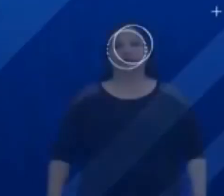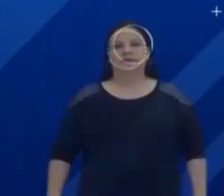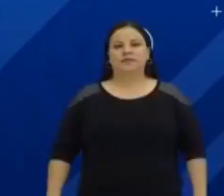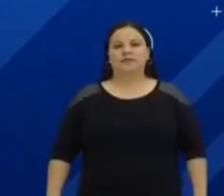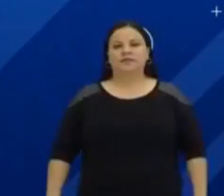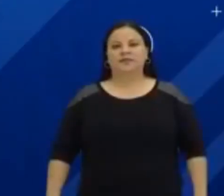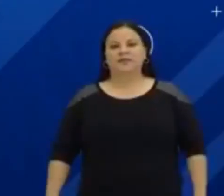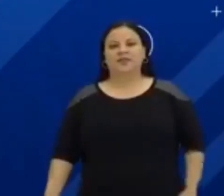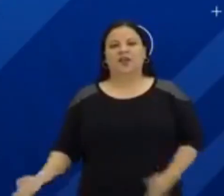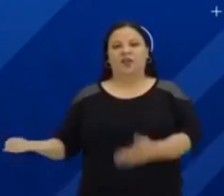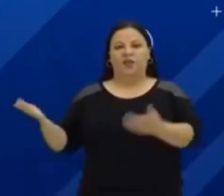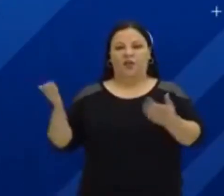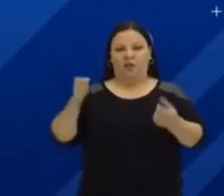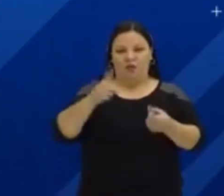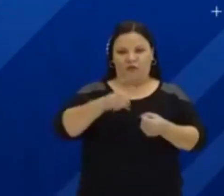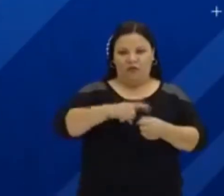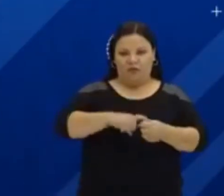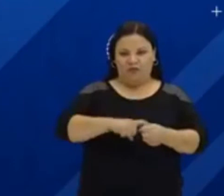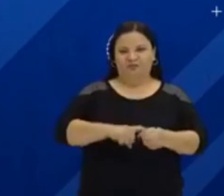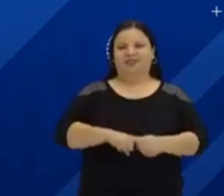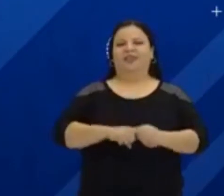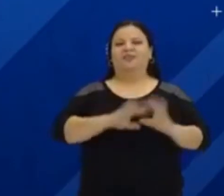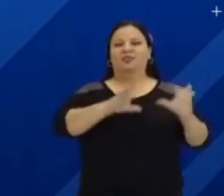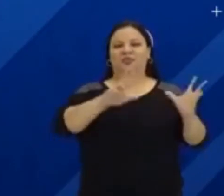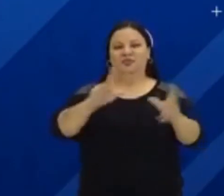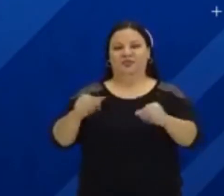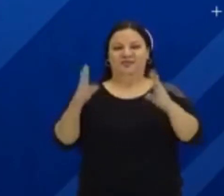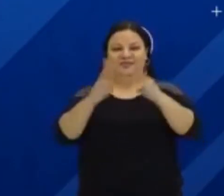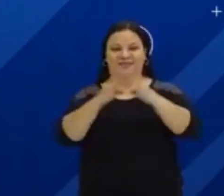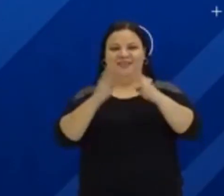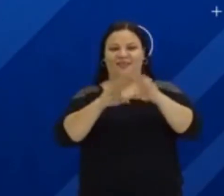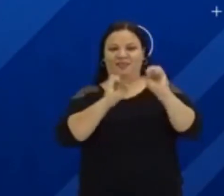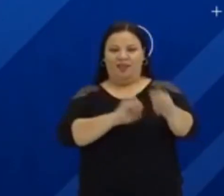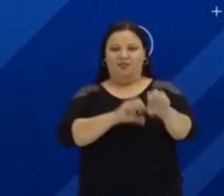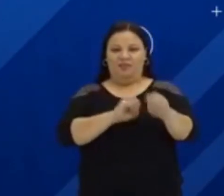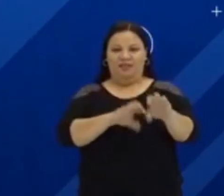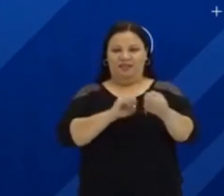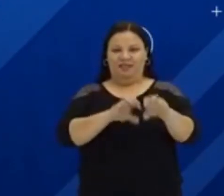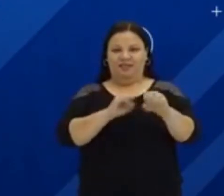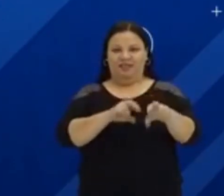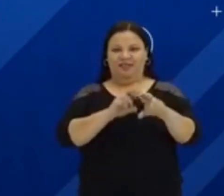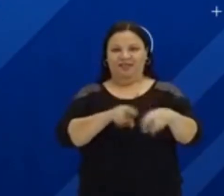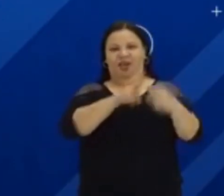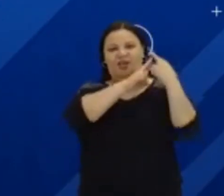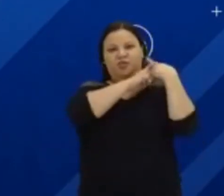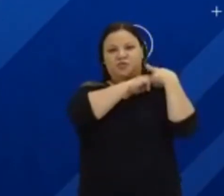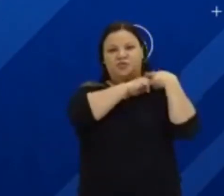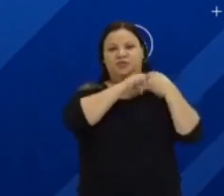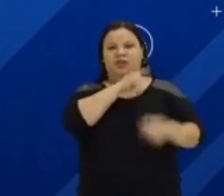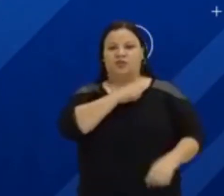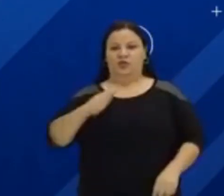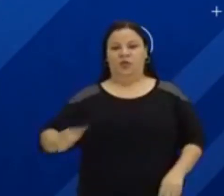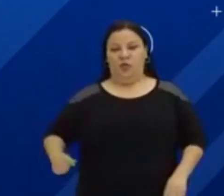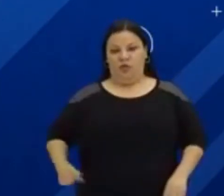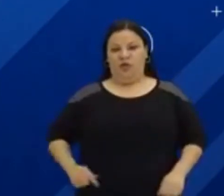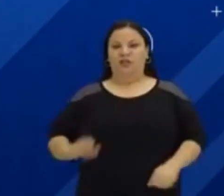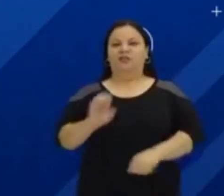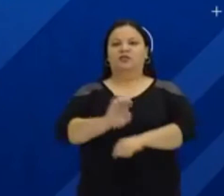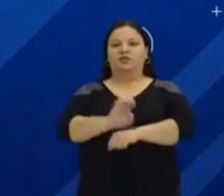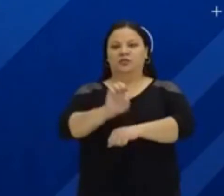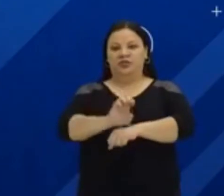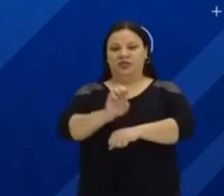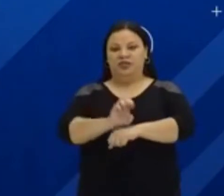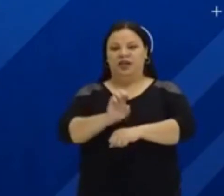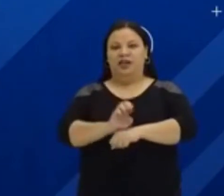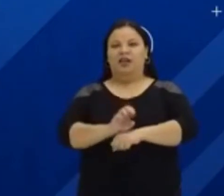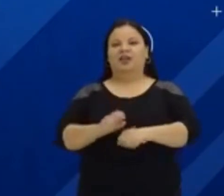Estamos de volta ao Todos em Casa pela Educação, uma iniciativa do Governo do Estado do Pará, por meio da Secretaria de Educação,